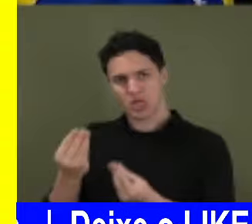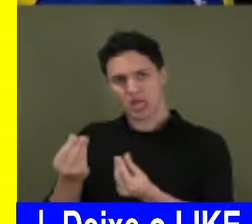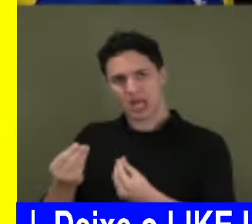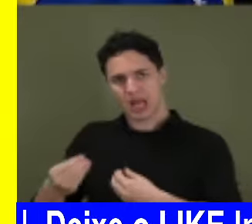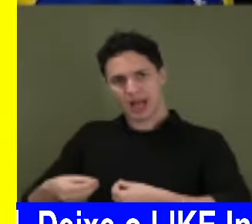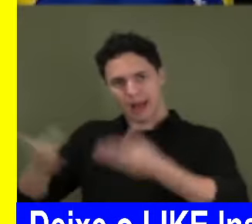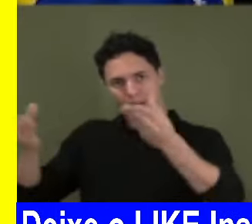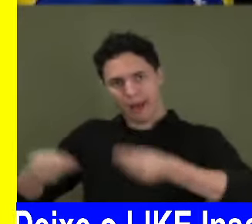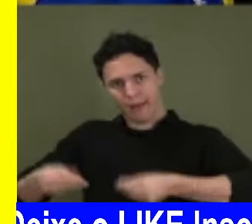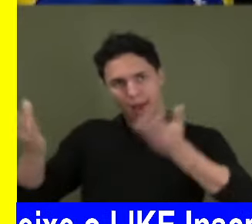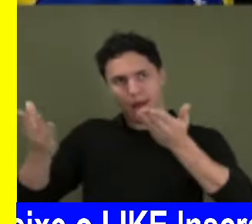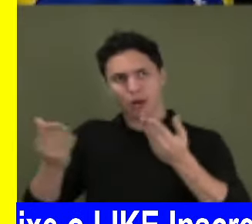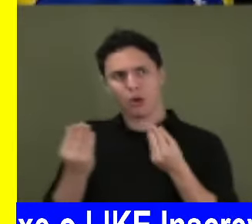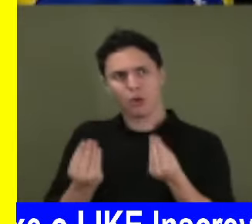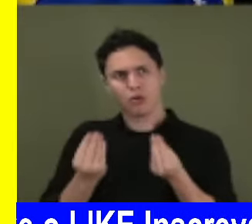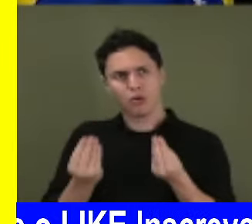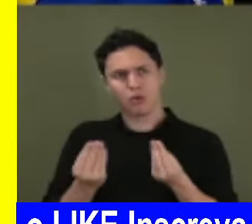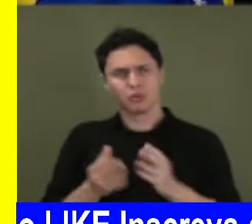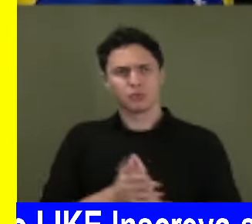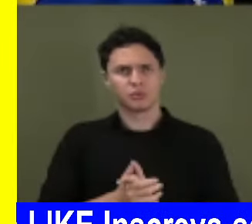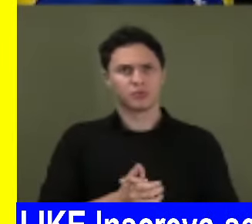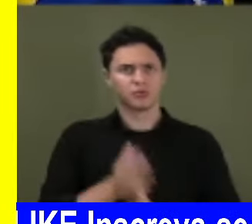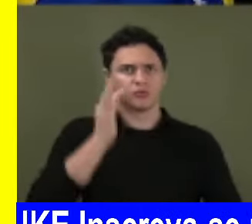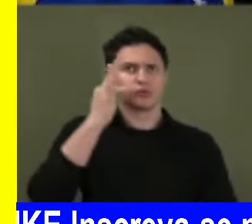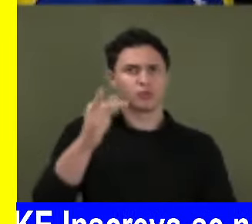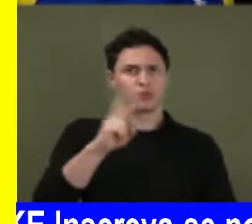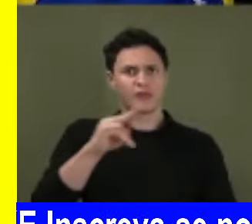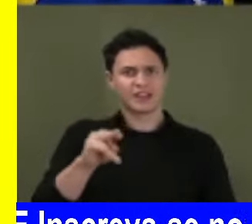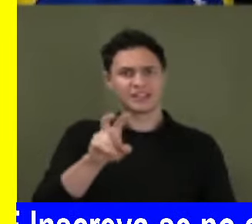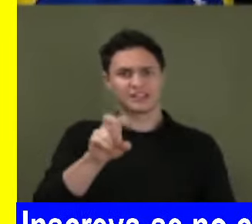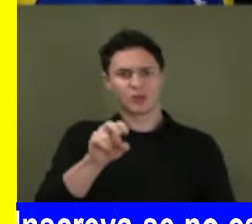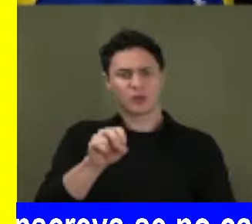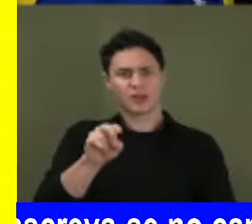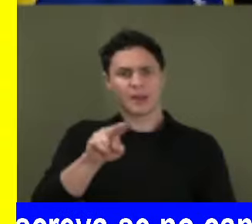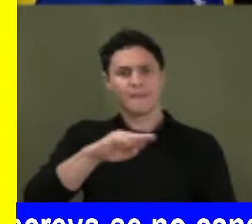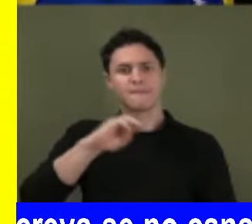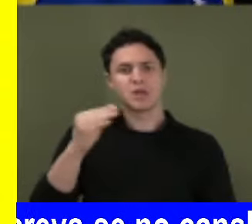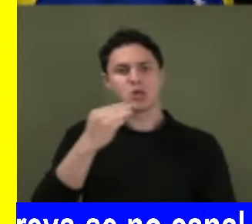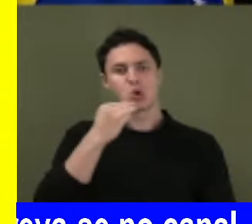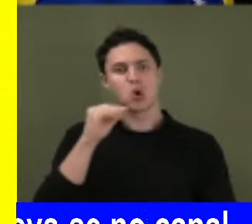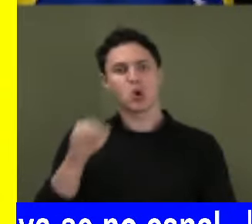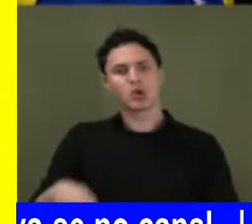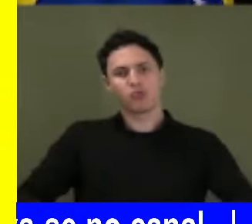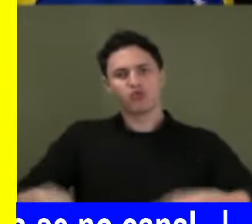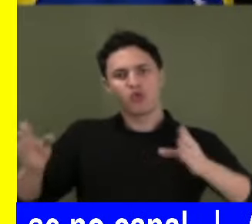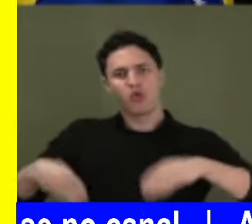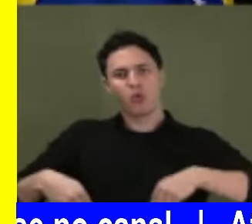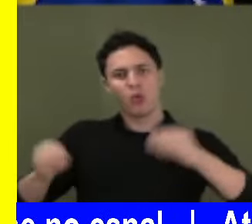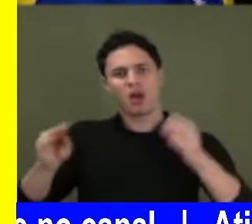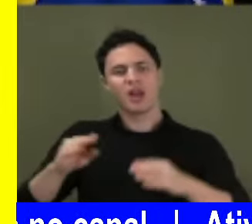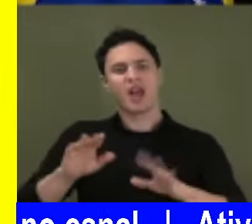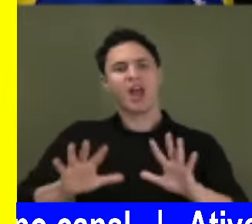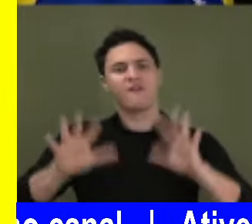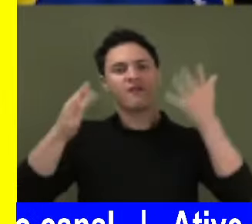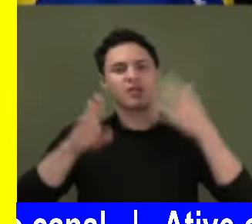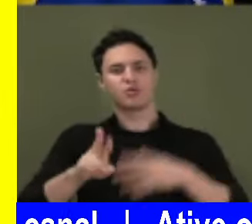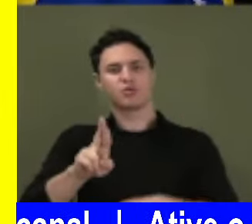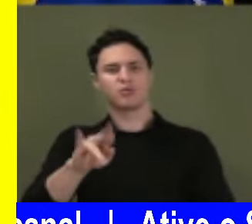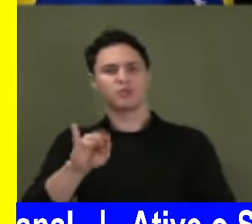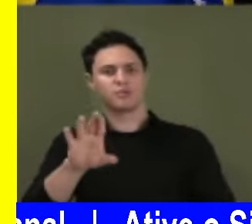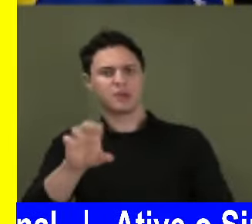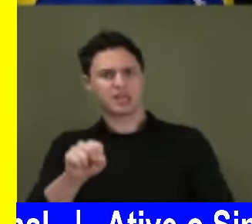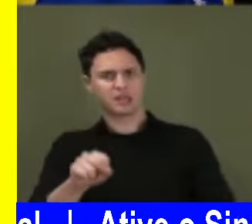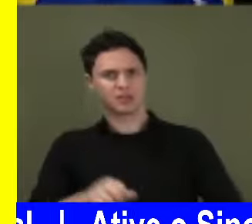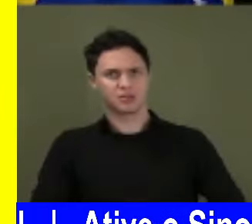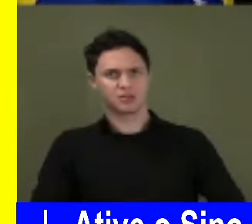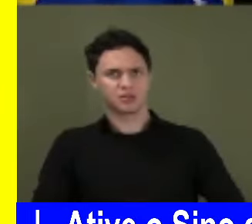país está quebrado e futuramente, agora, acho que é o ano que vem, vai gastar com esse evento do BRICS aqui também, mais de 50 milhões e só com bebida, um milhão e meio.